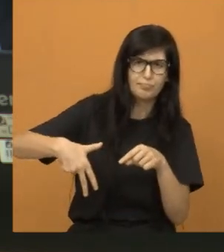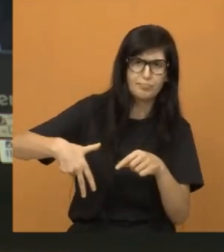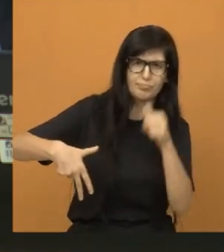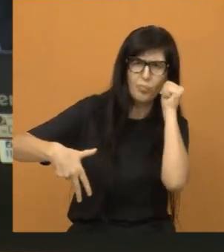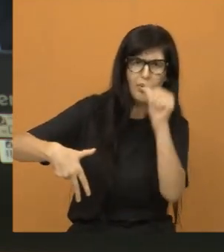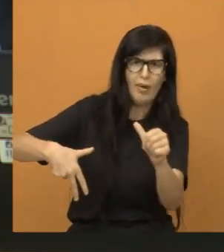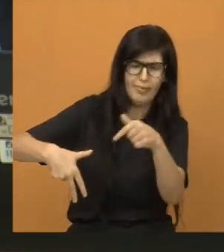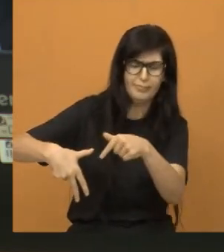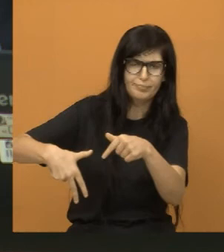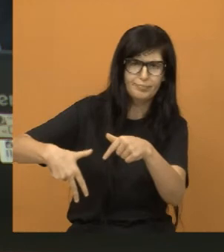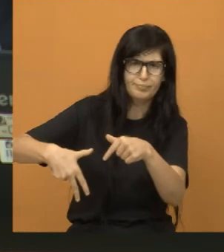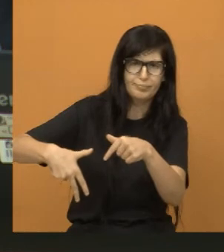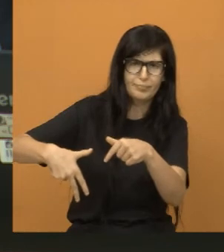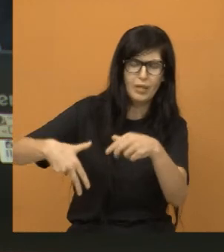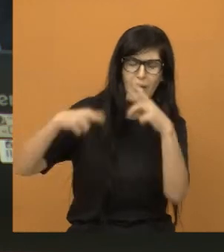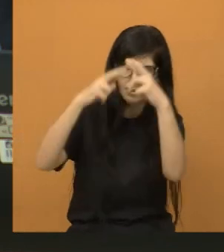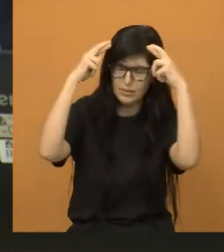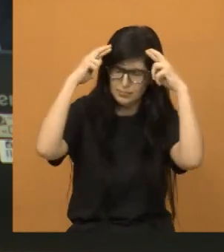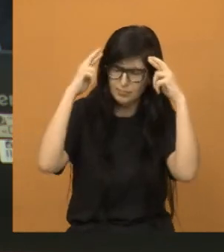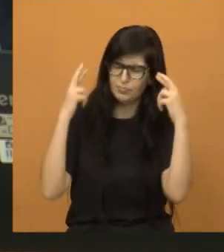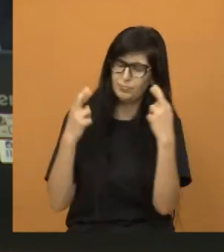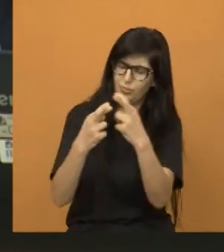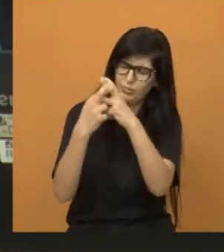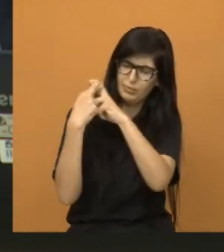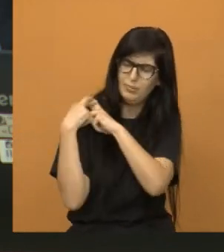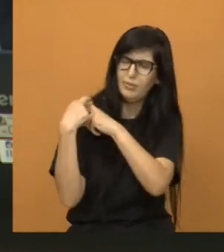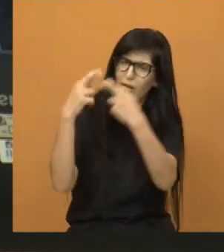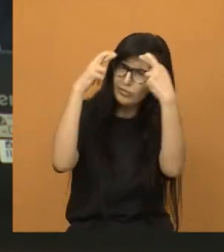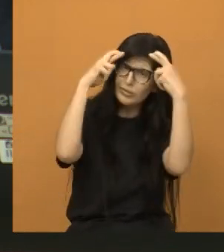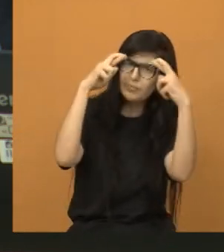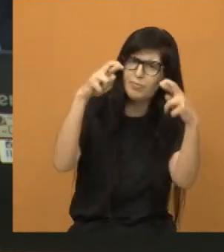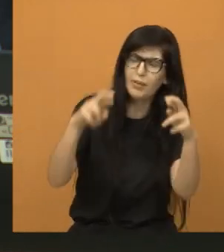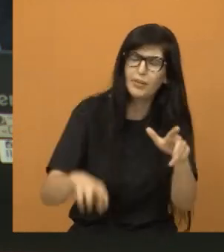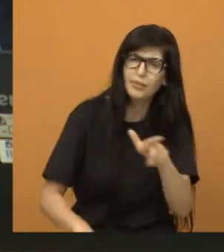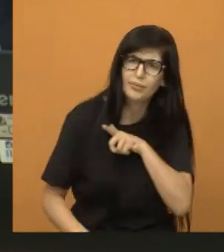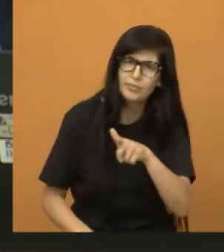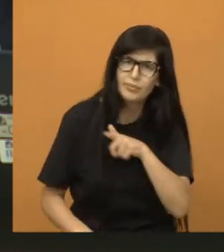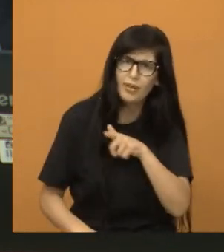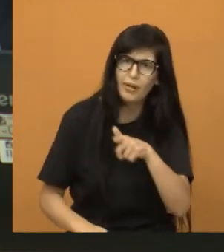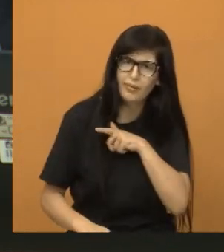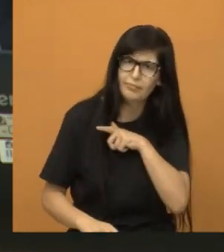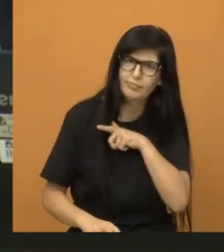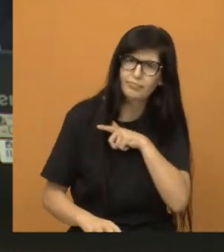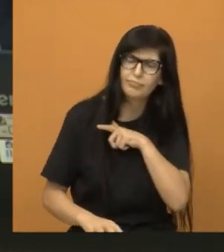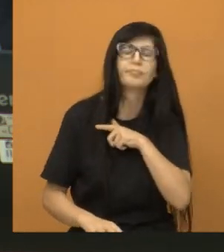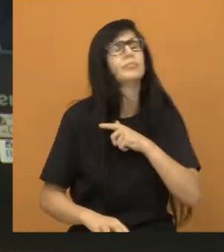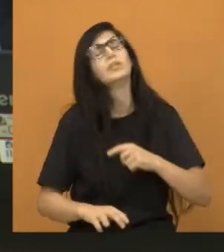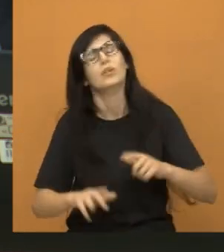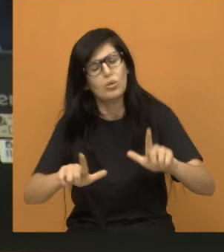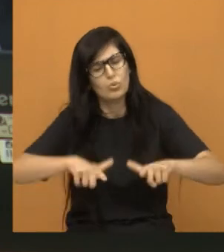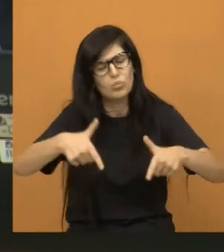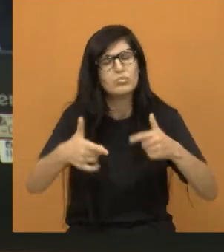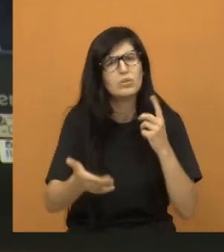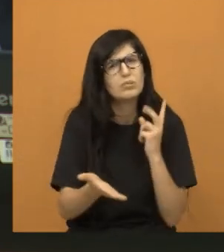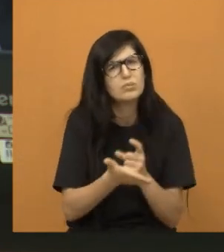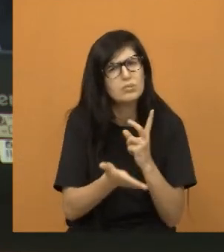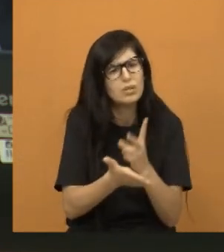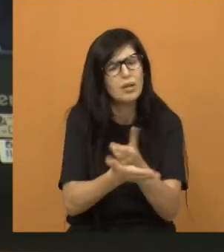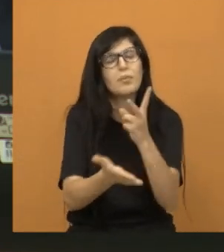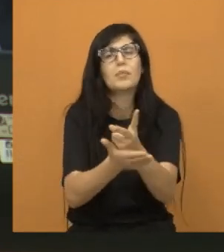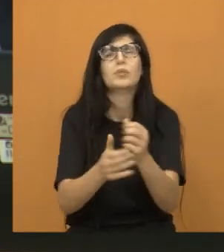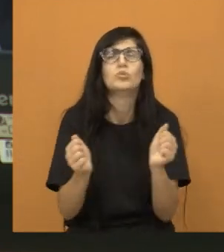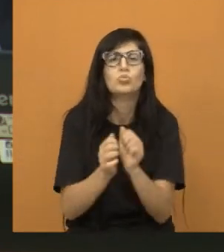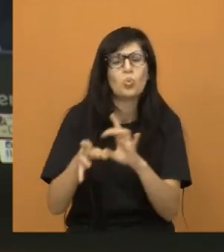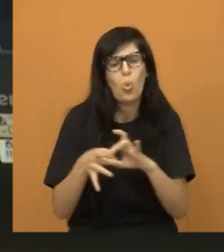cidade e também tem o orgulho de poder contribuir e deixar a sua marca na cidade de Jacareí, que é o nosso prefeito de Zéia